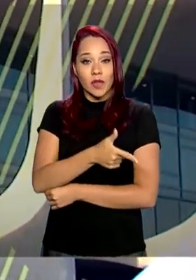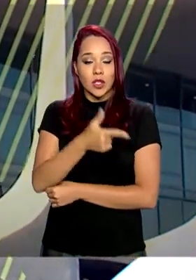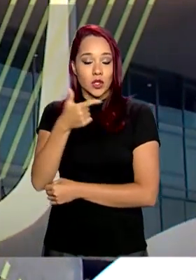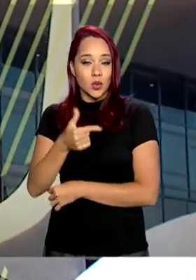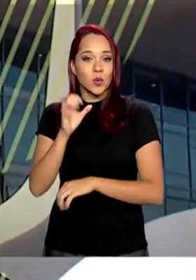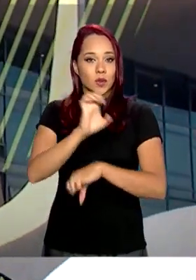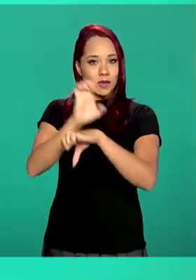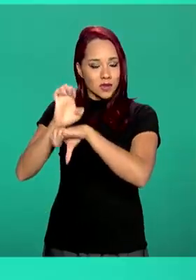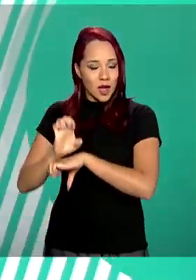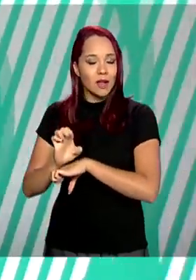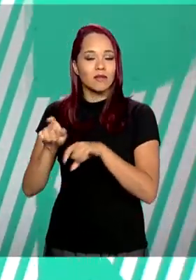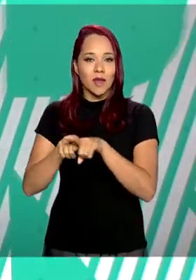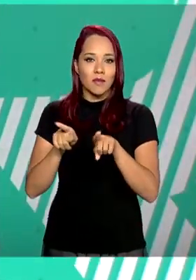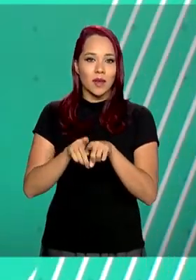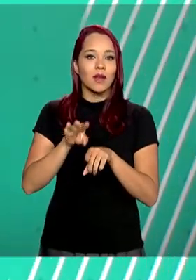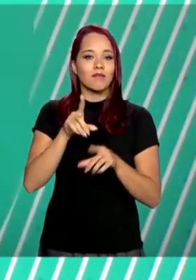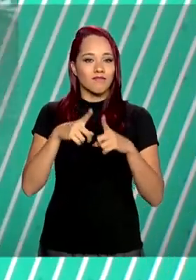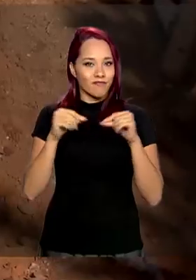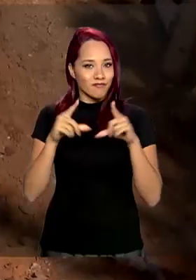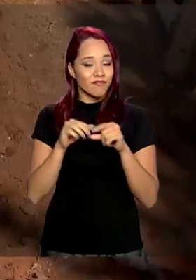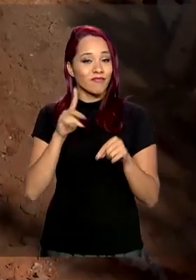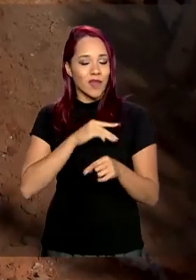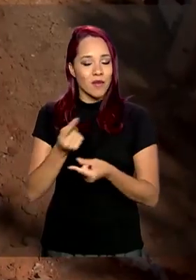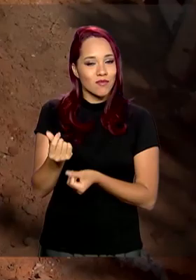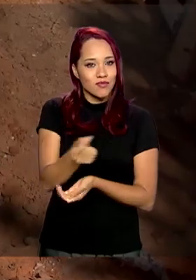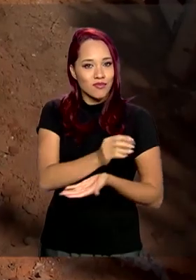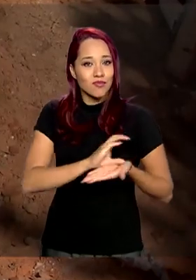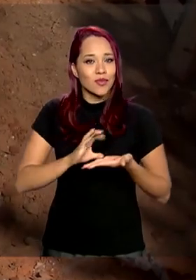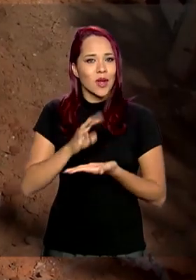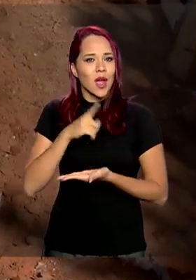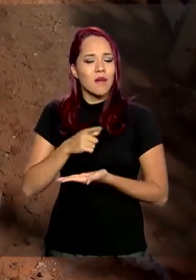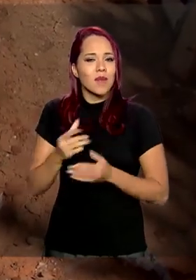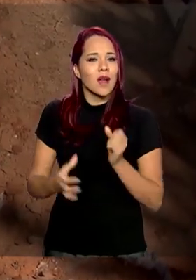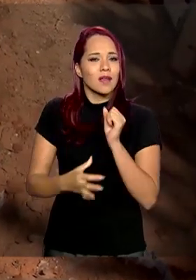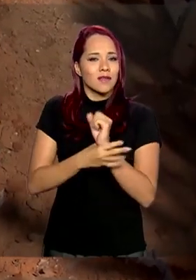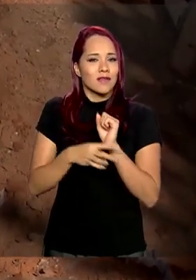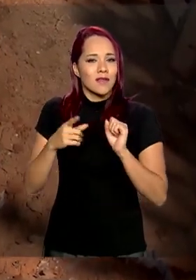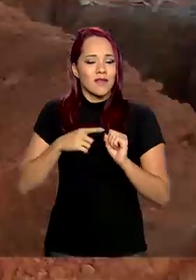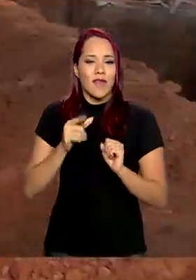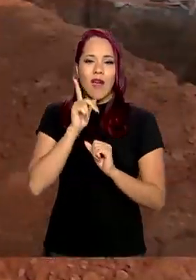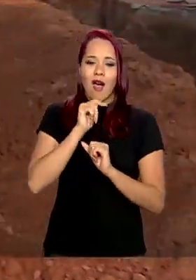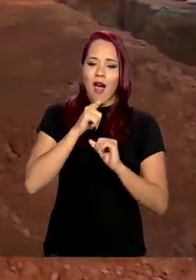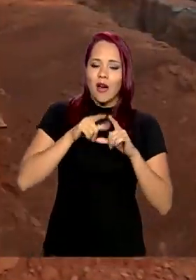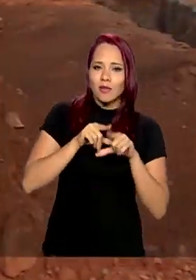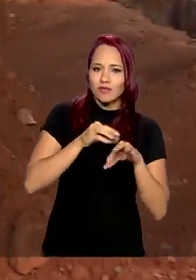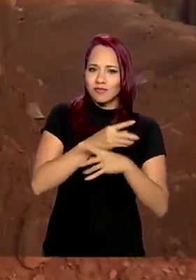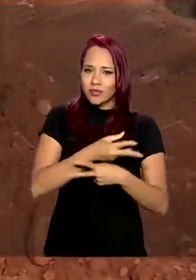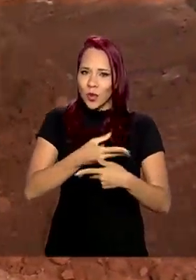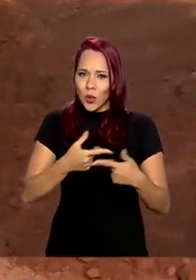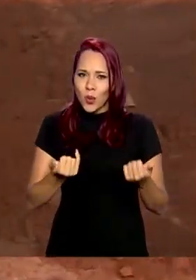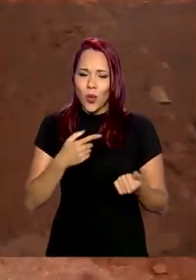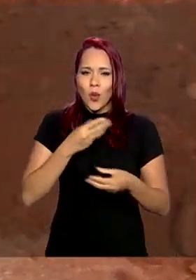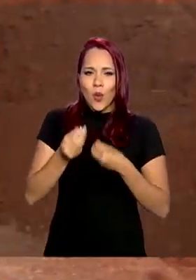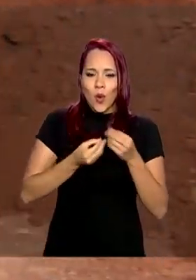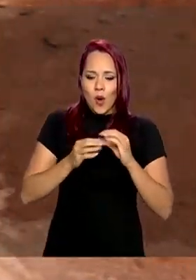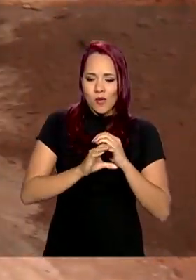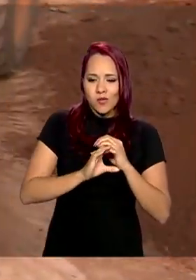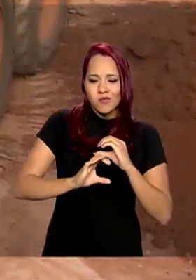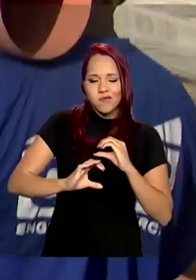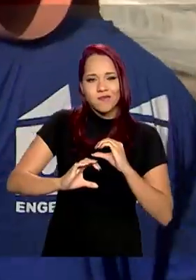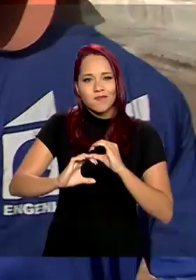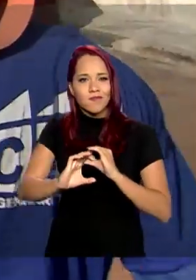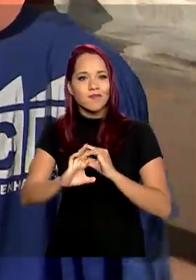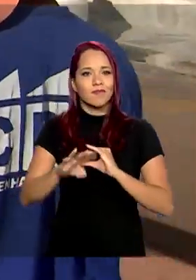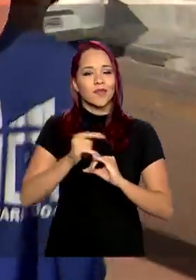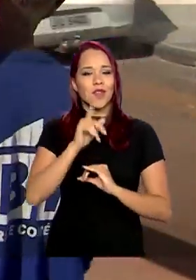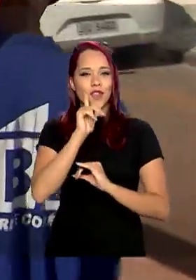Distrito Federal vão receber recursos. São obras para garantir abastecimento de água, esgotamento sanitário, manejo de resíduos sólidos